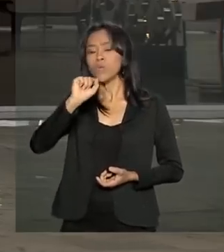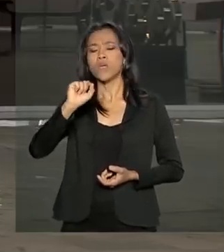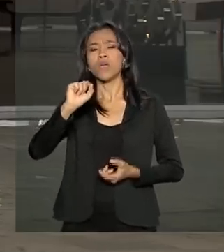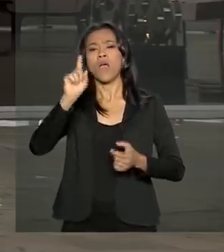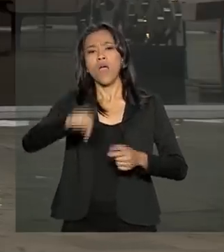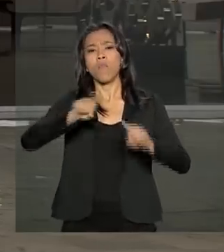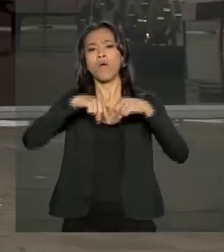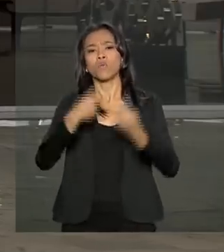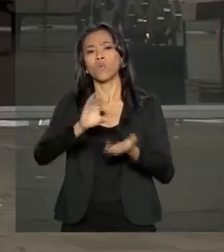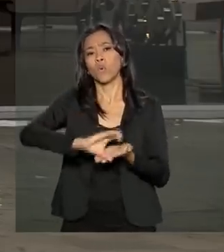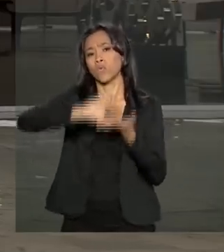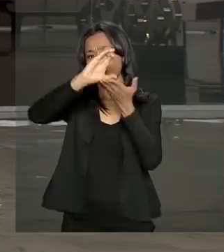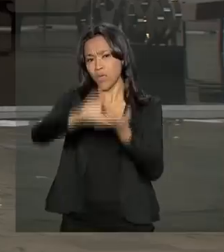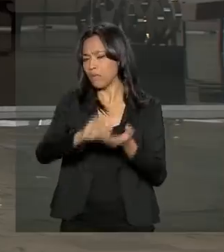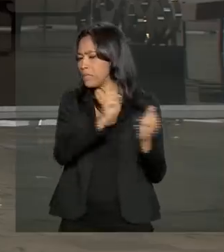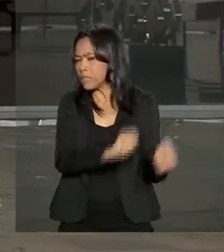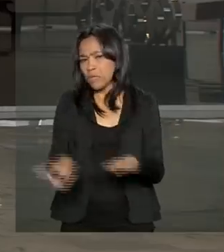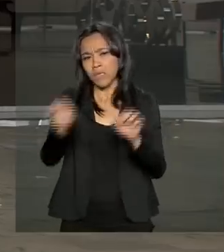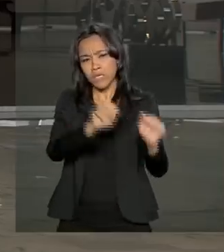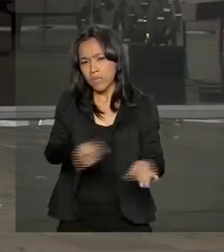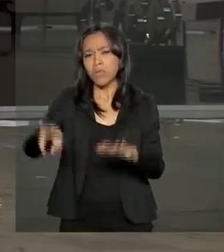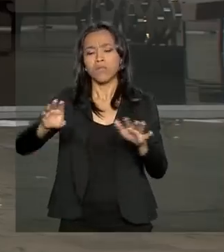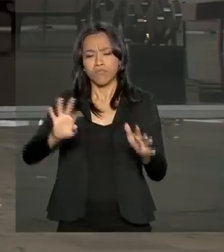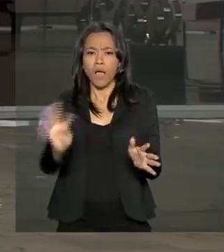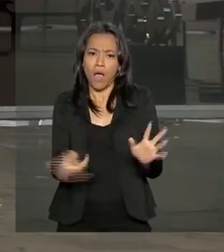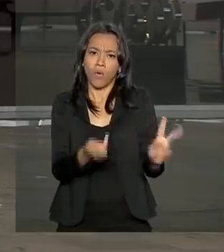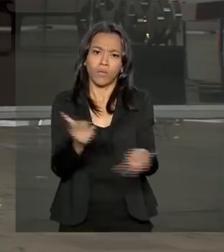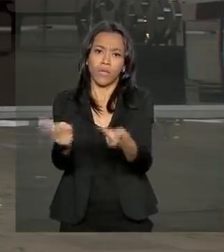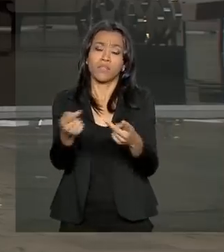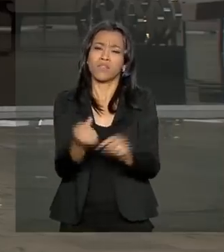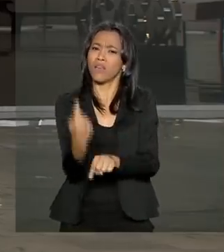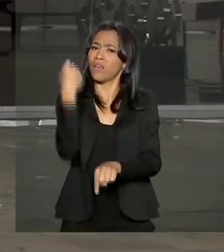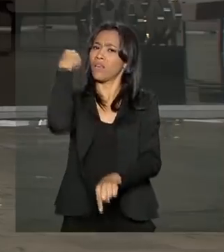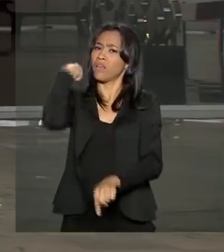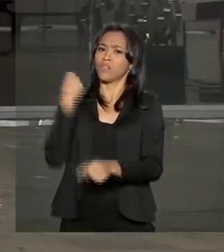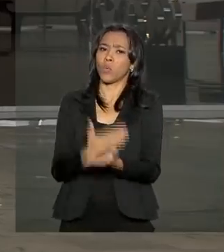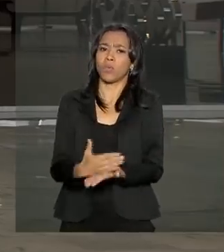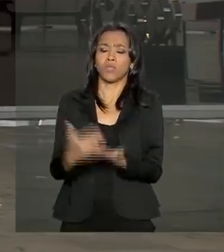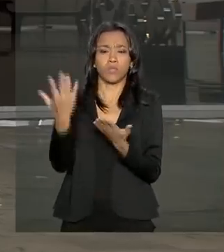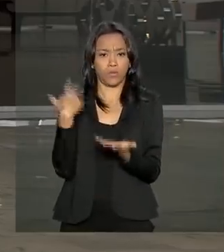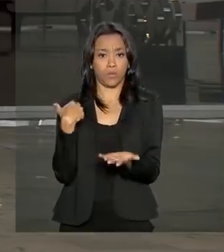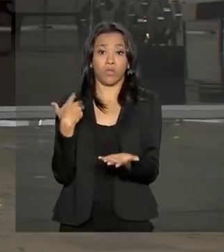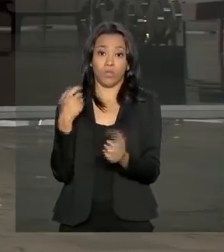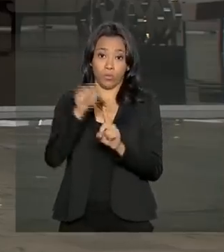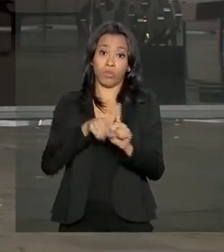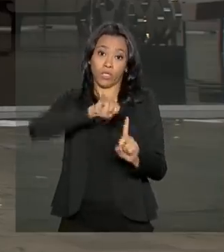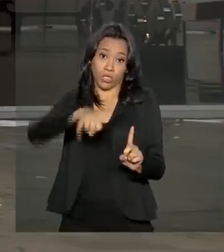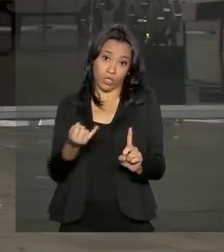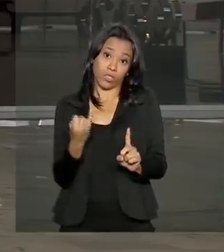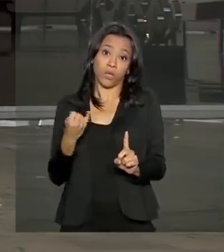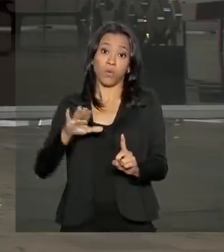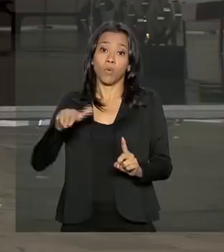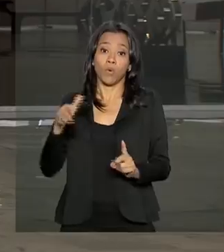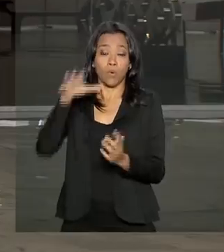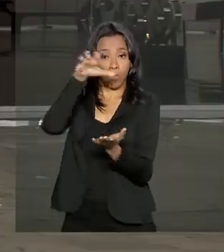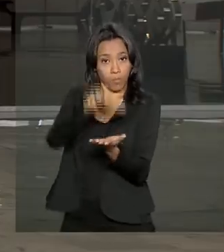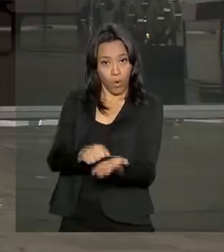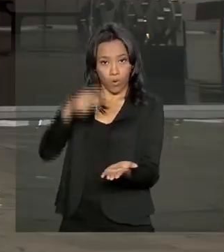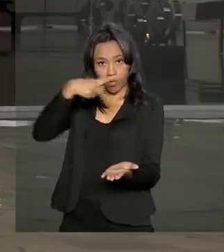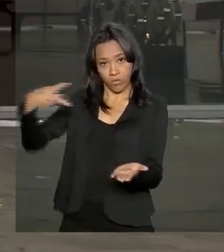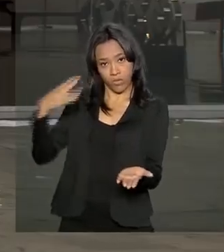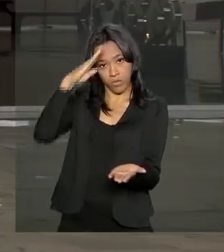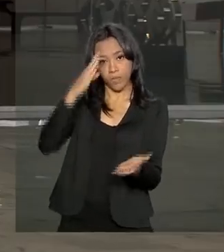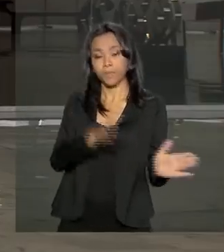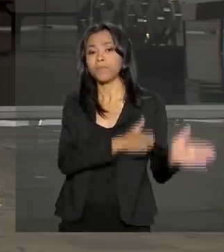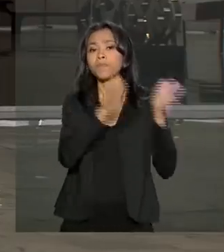reuniões são semanais e acontecem desde que o presidente Jair Bolsonaro tomou posse em janeiro. Às 5h30, ele tem uma